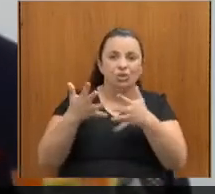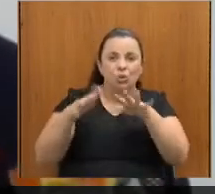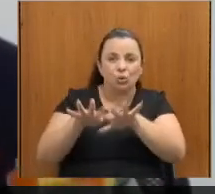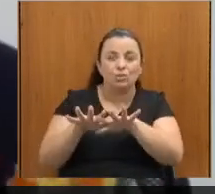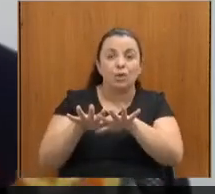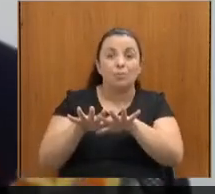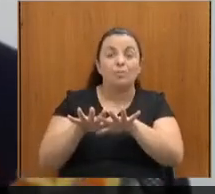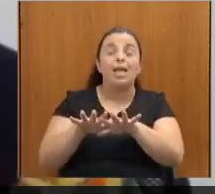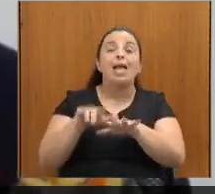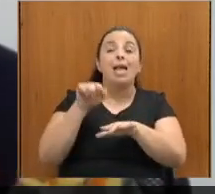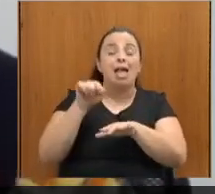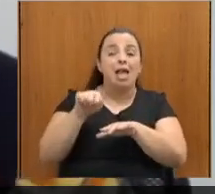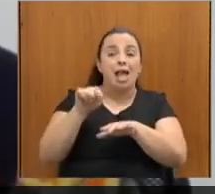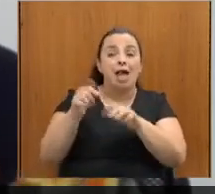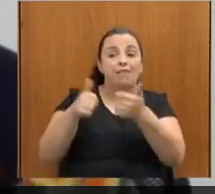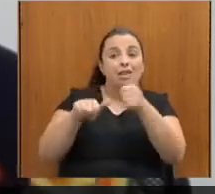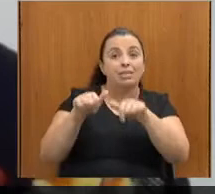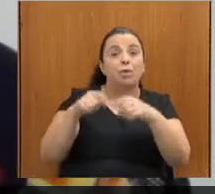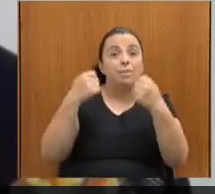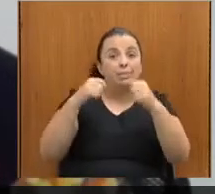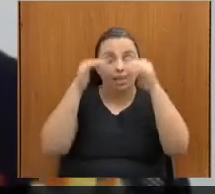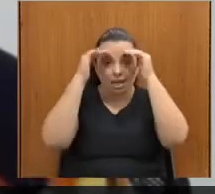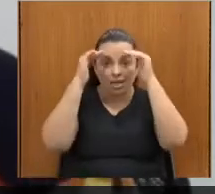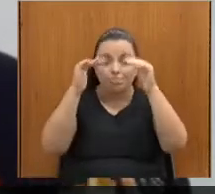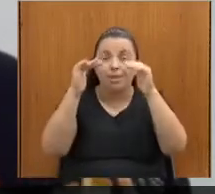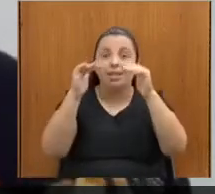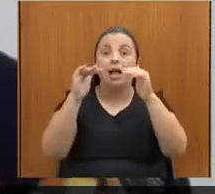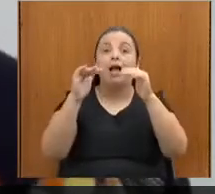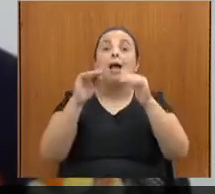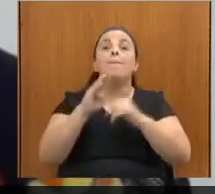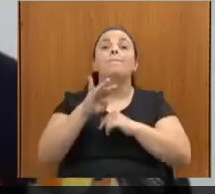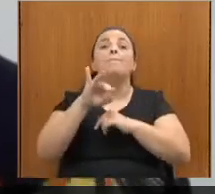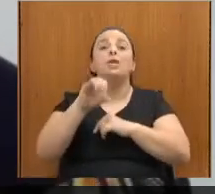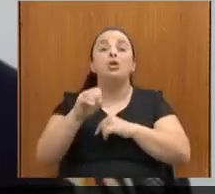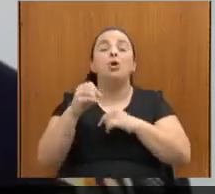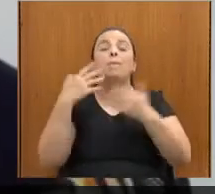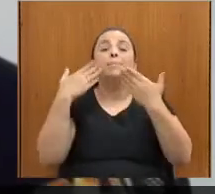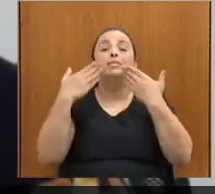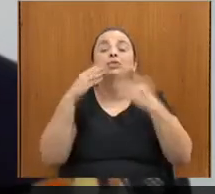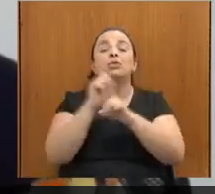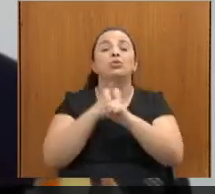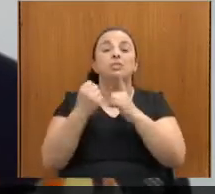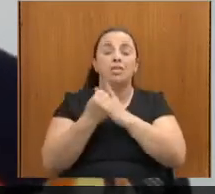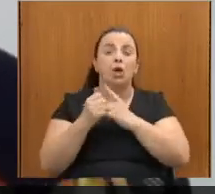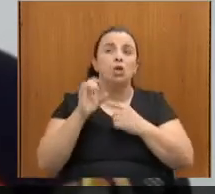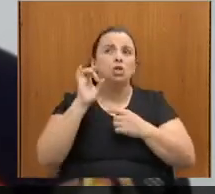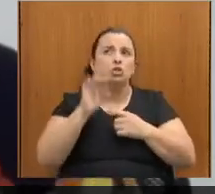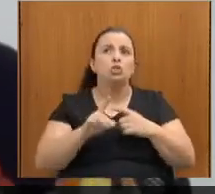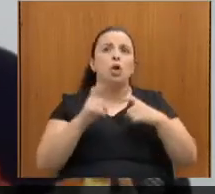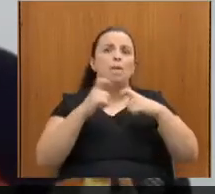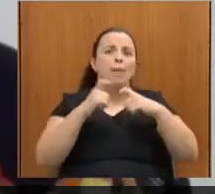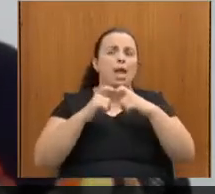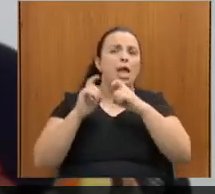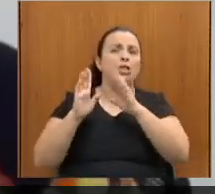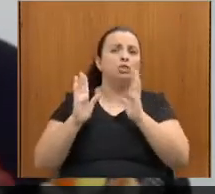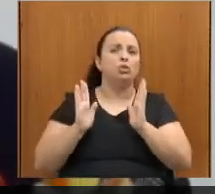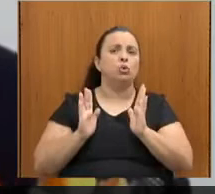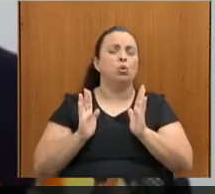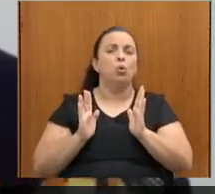ser biopsicossocial, sai essa coisa do corpo, daquela avaliação médica, da correlação íntima ali com